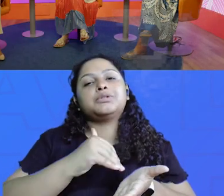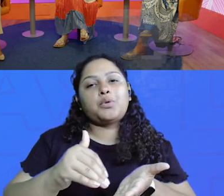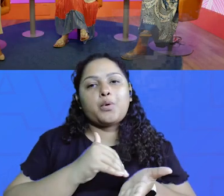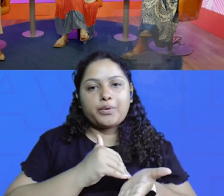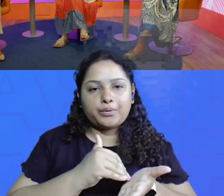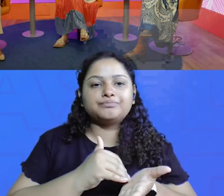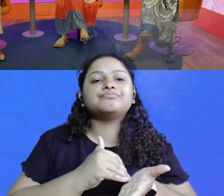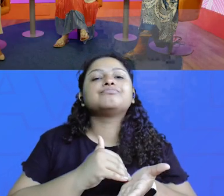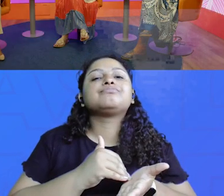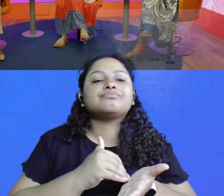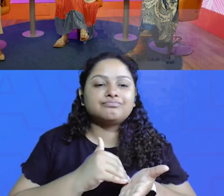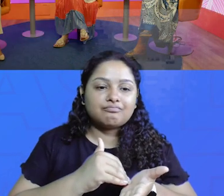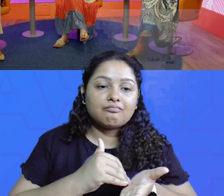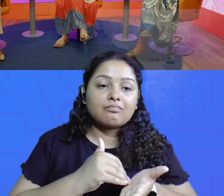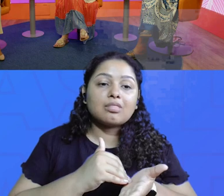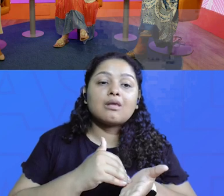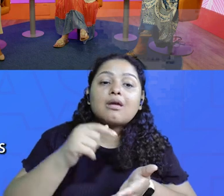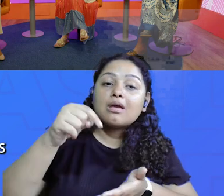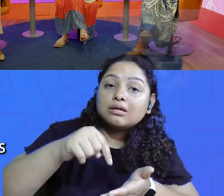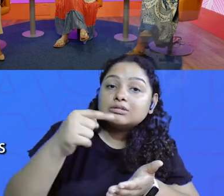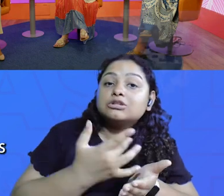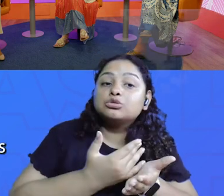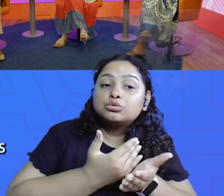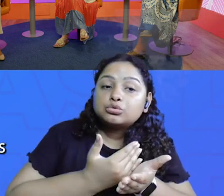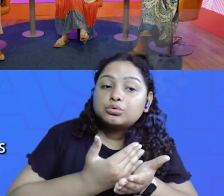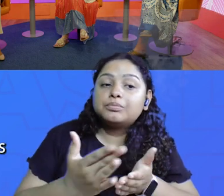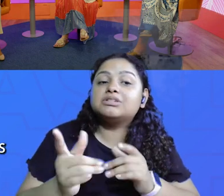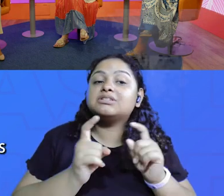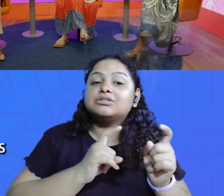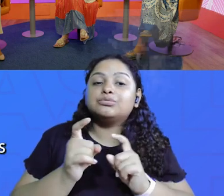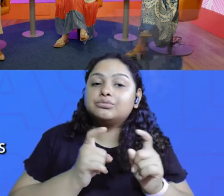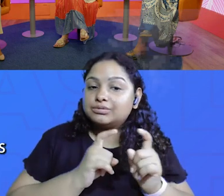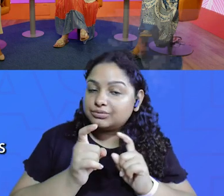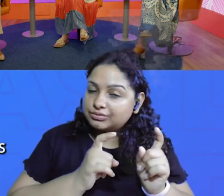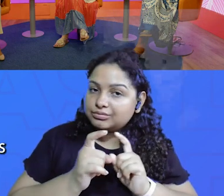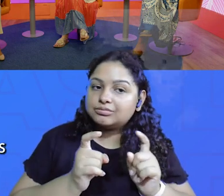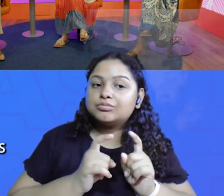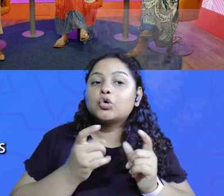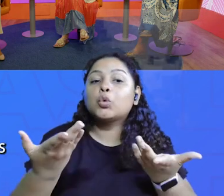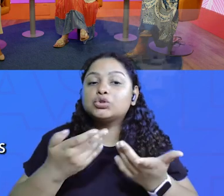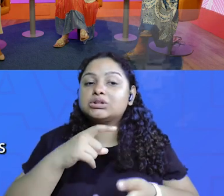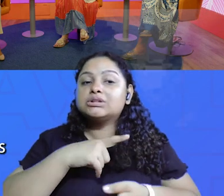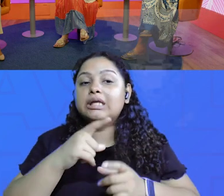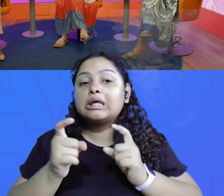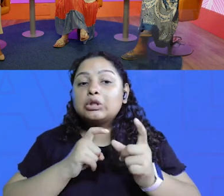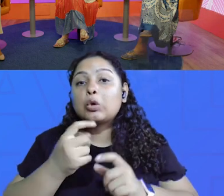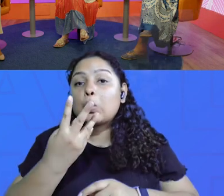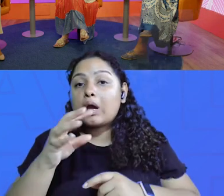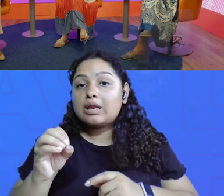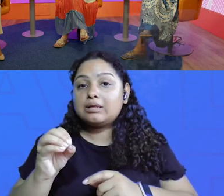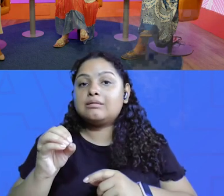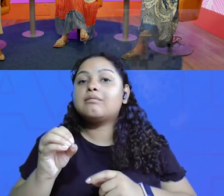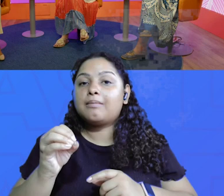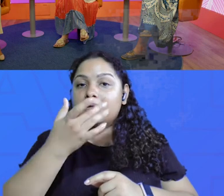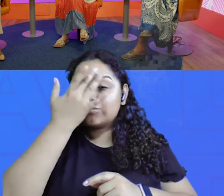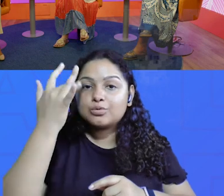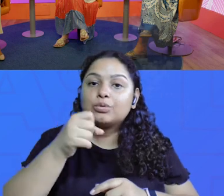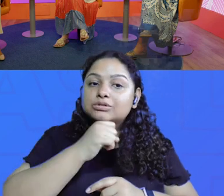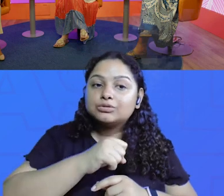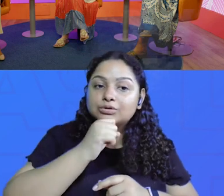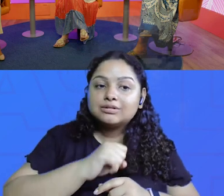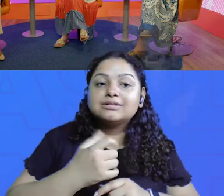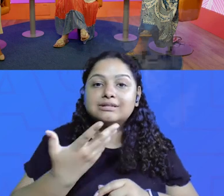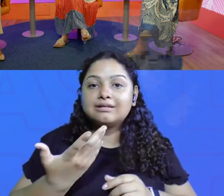é o escritório da Talenta Sênior e é daqui que eu começo as reuniões e hoje tem reunião com 40